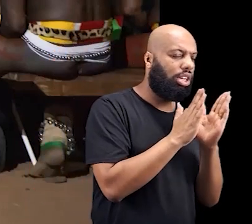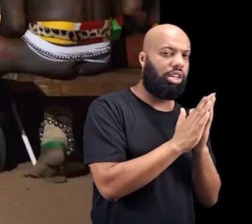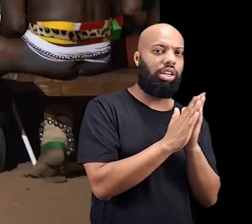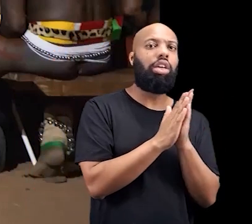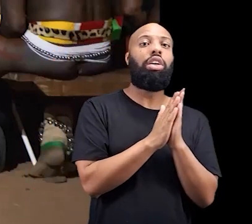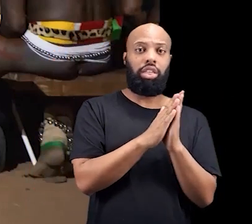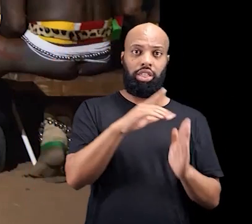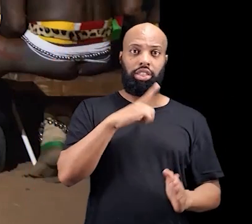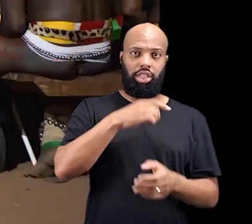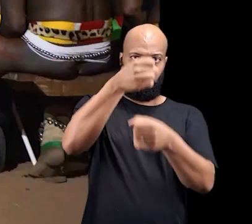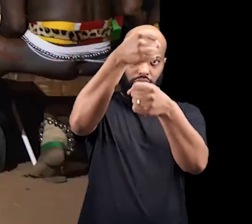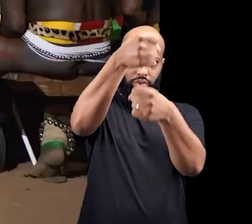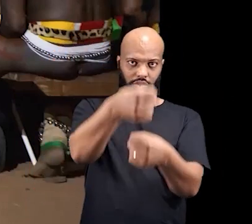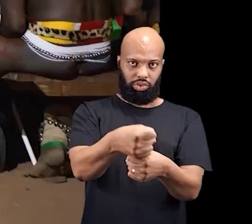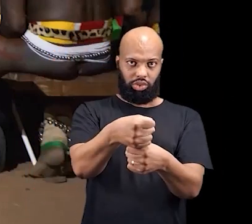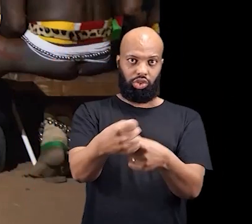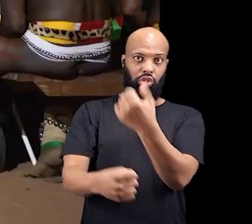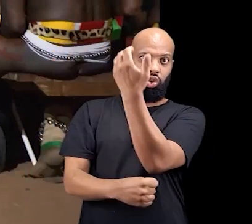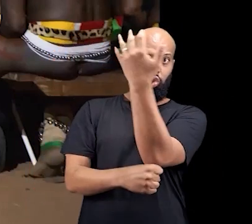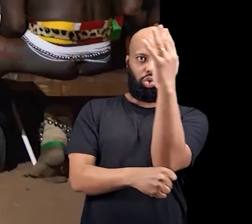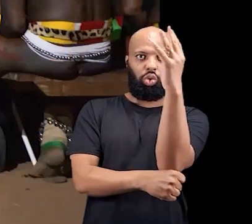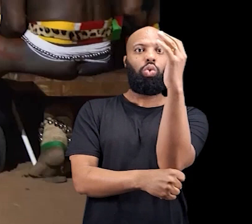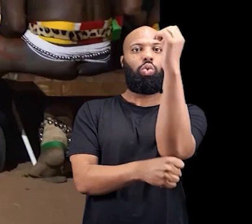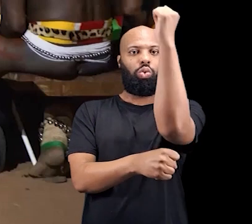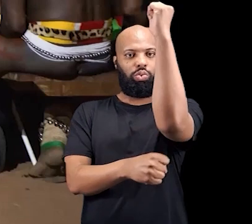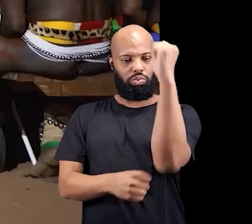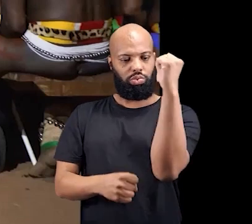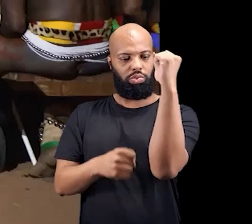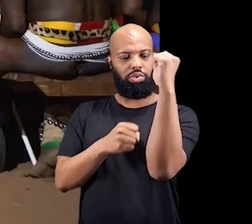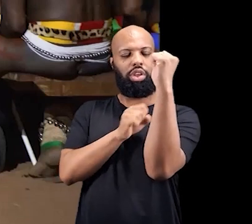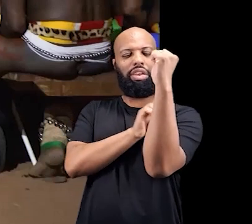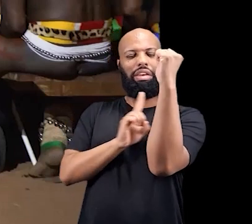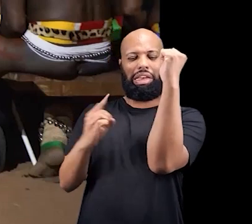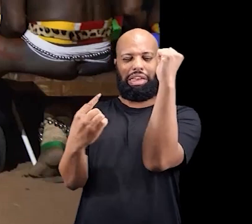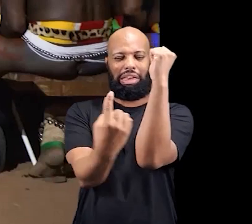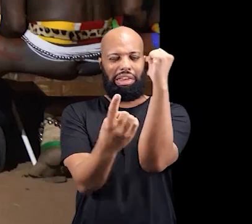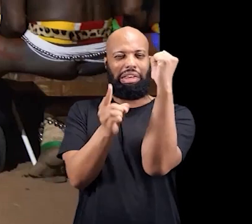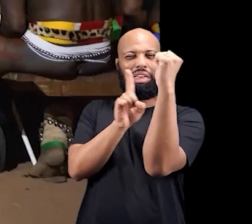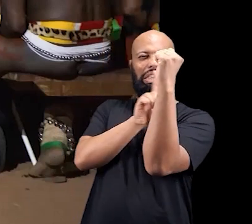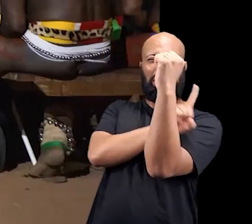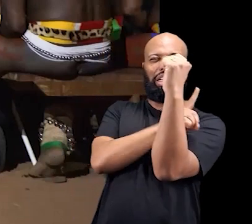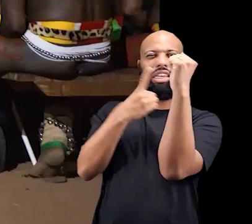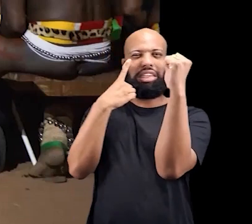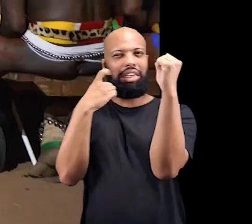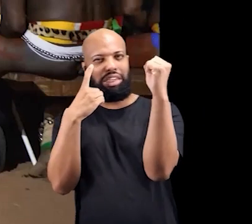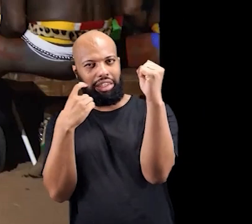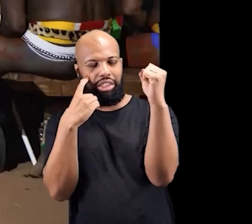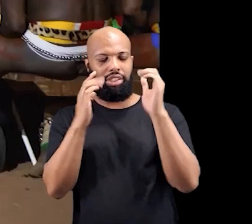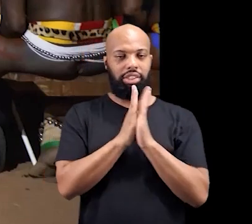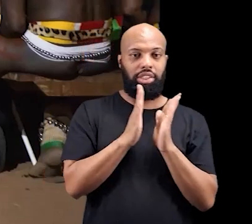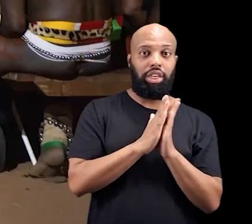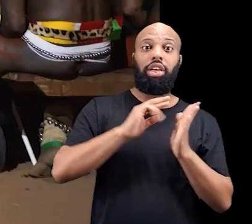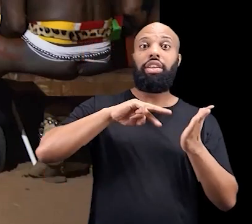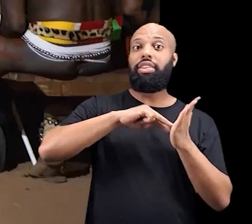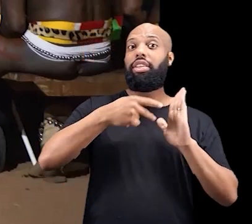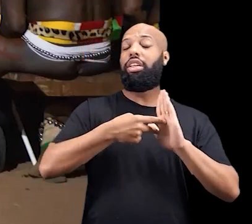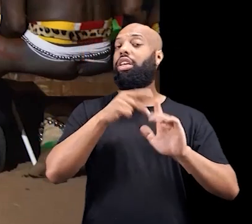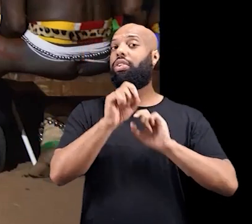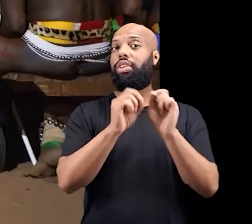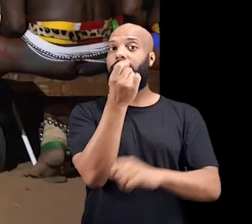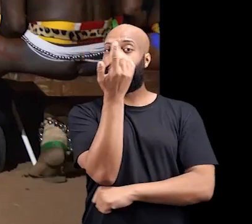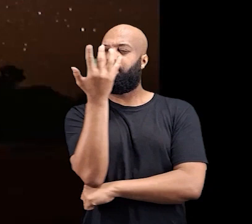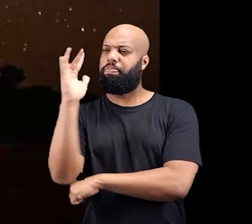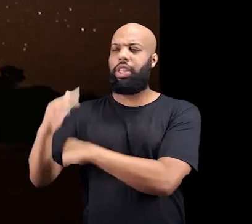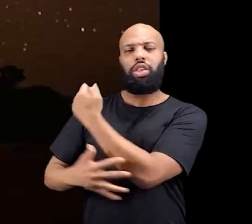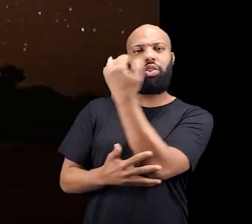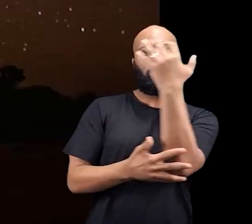e rezas em volta desse tronco. E aí, eles contam que é um